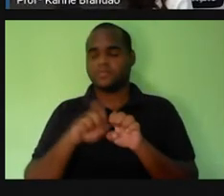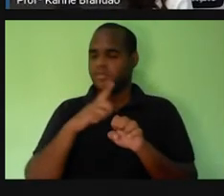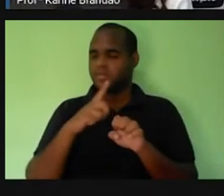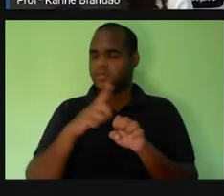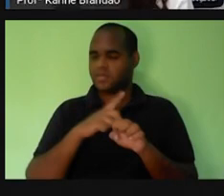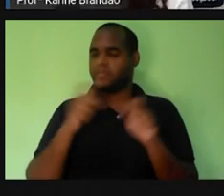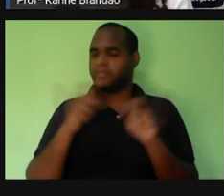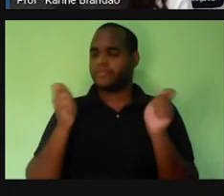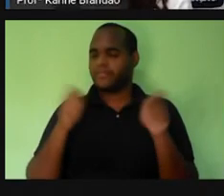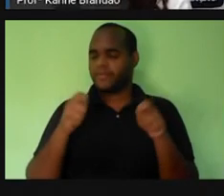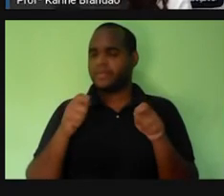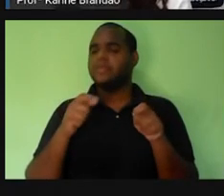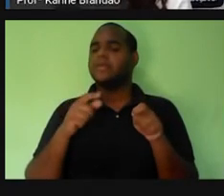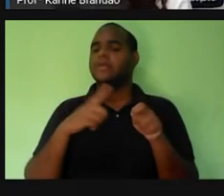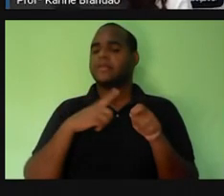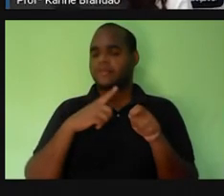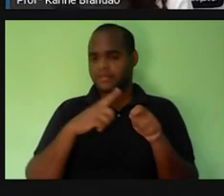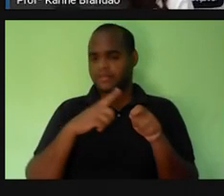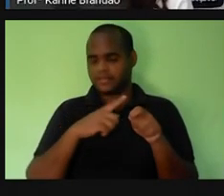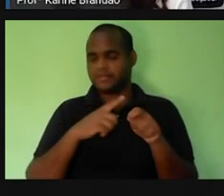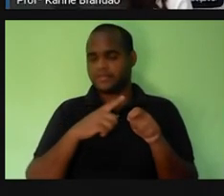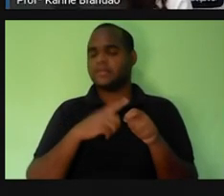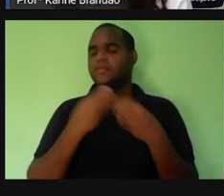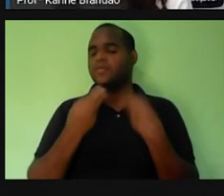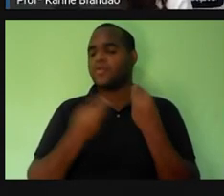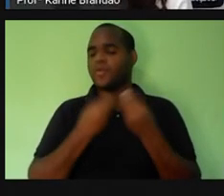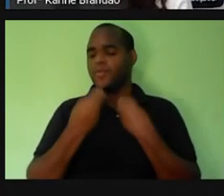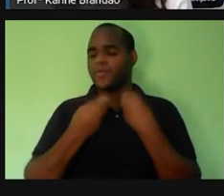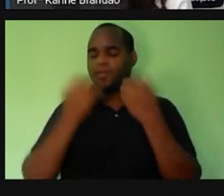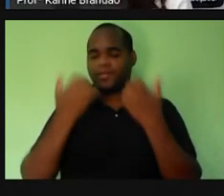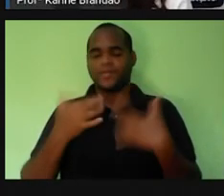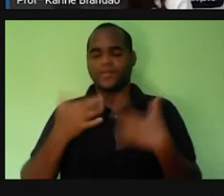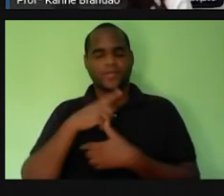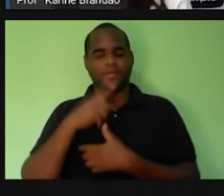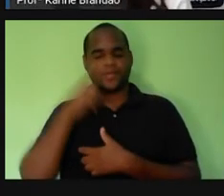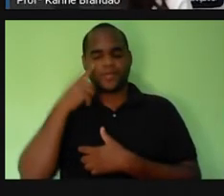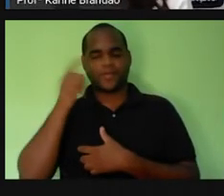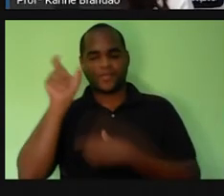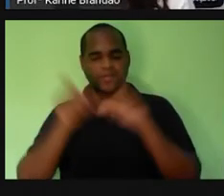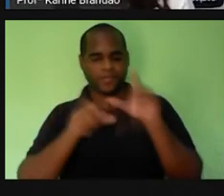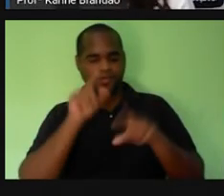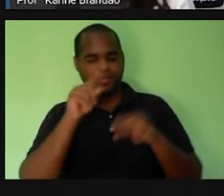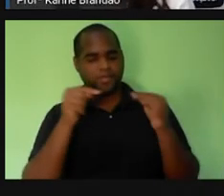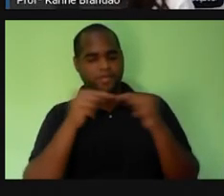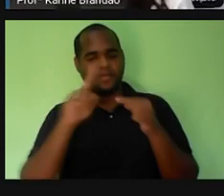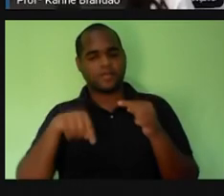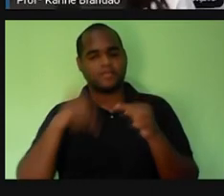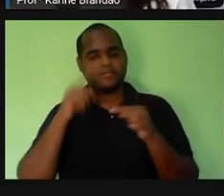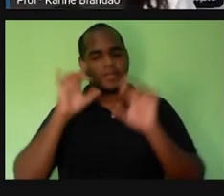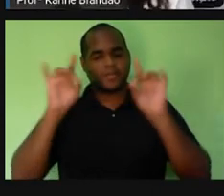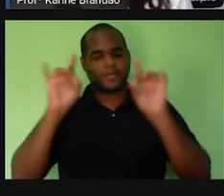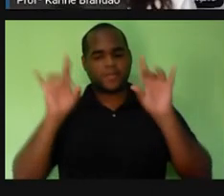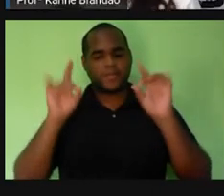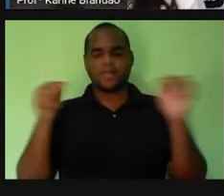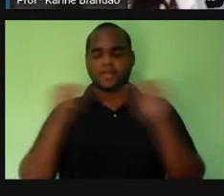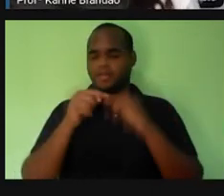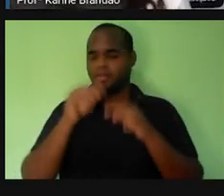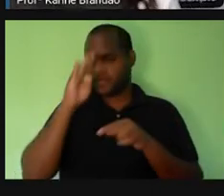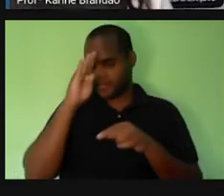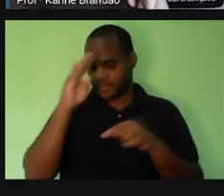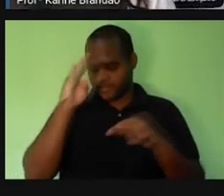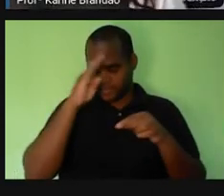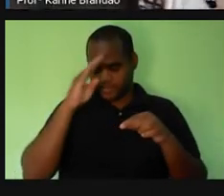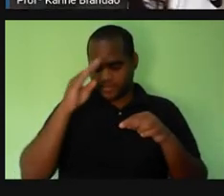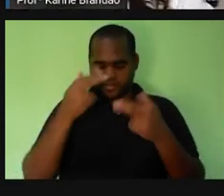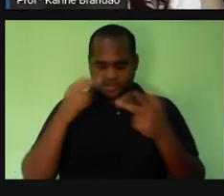células, né? Que são característicos desse tecido epitelial em especial, é o tecido do nosso